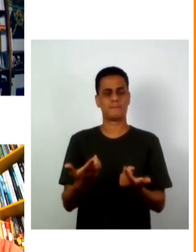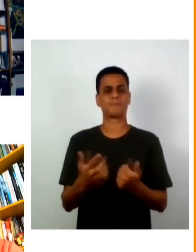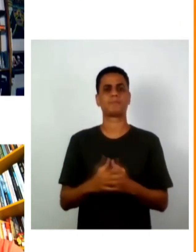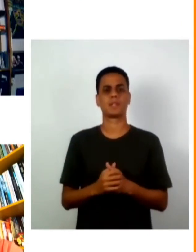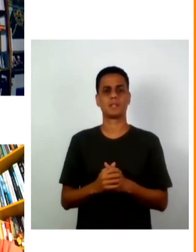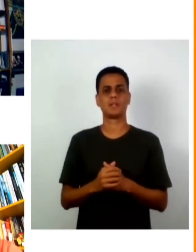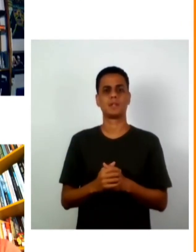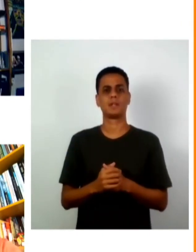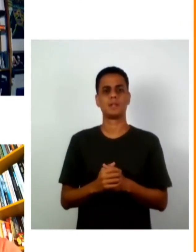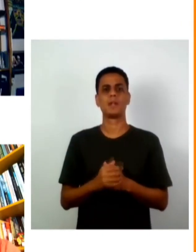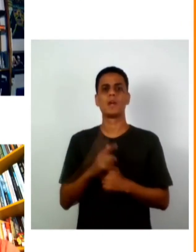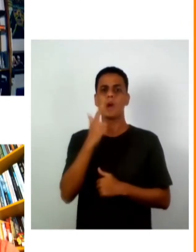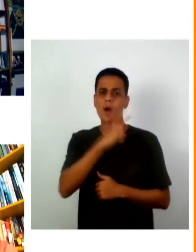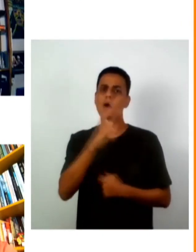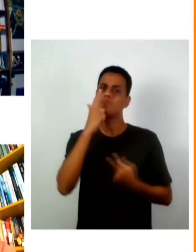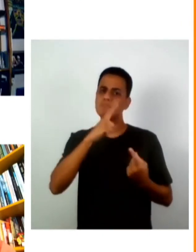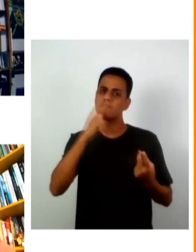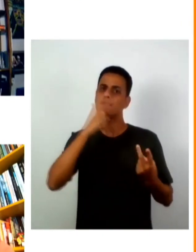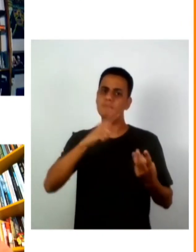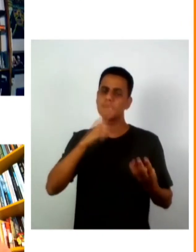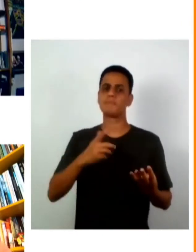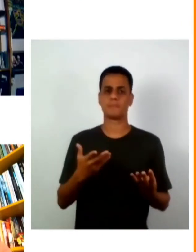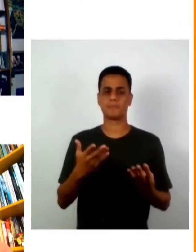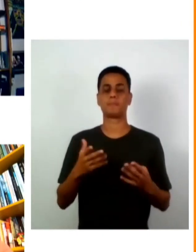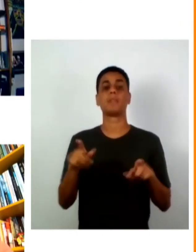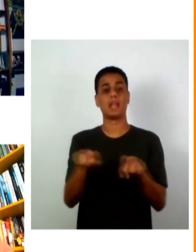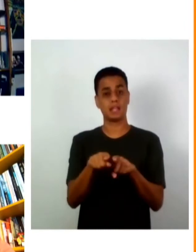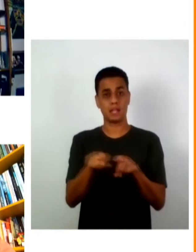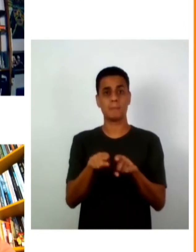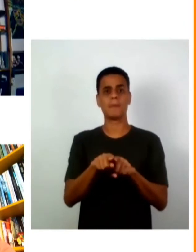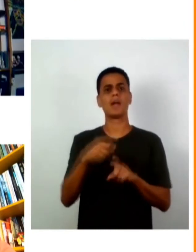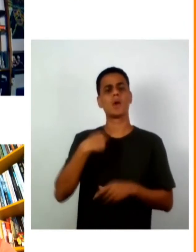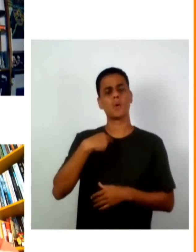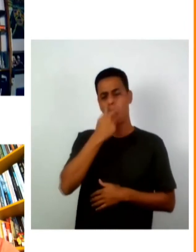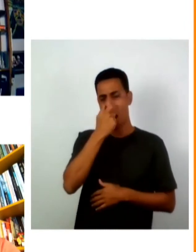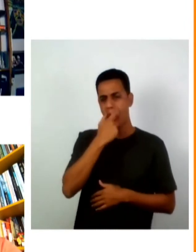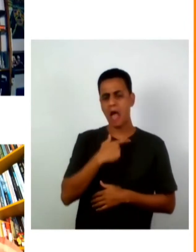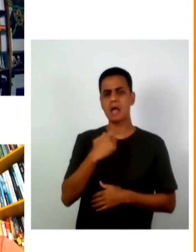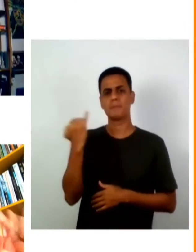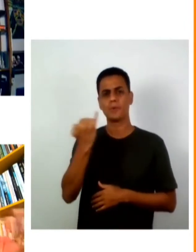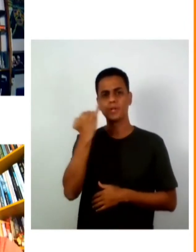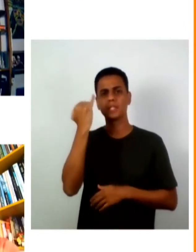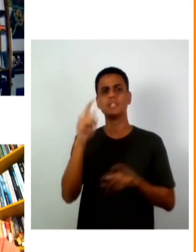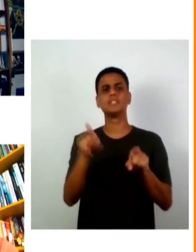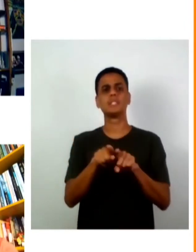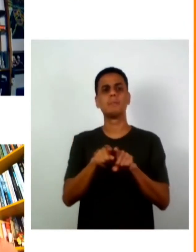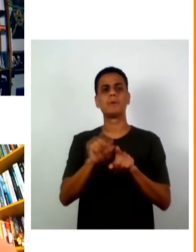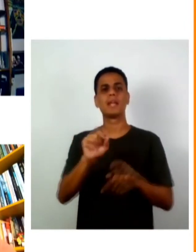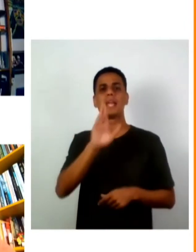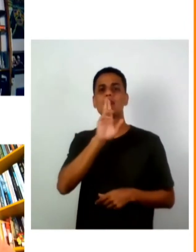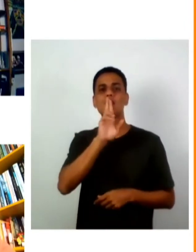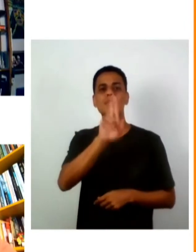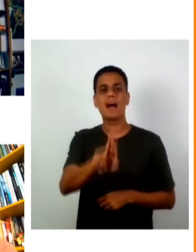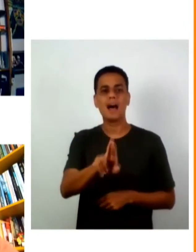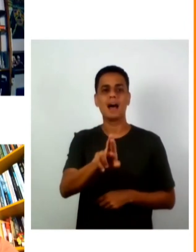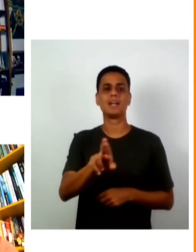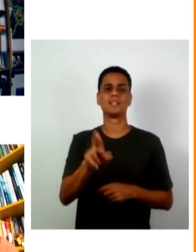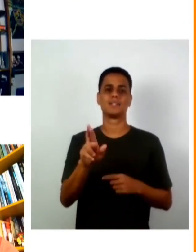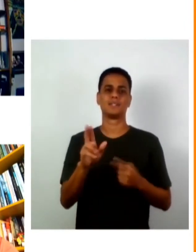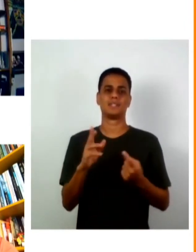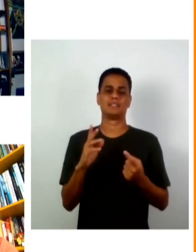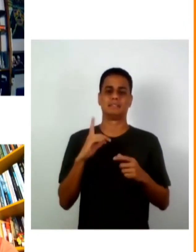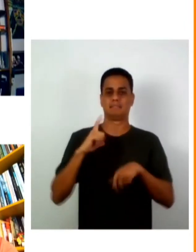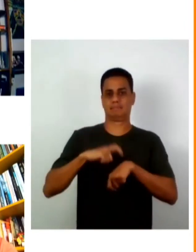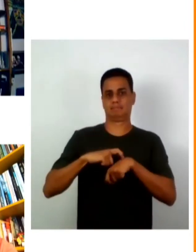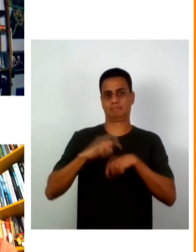isso é isso então a última coisa que eu diria são os resultados eu vou falar três